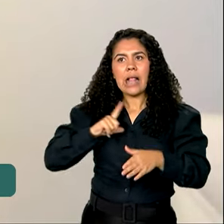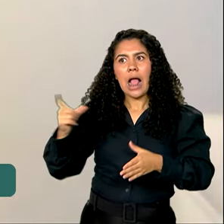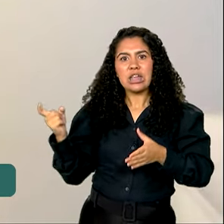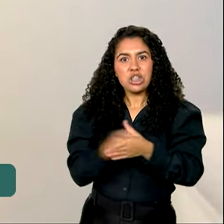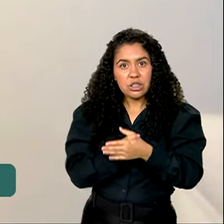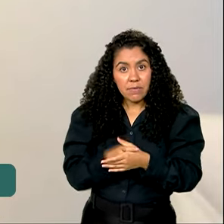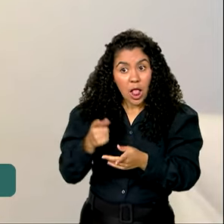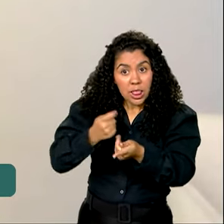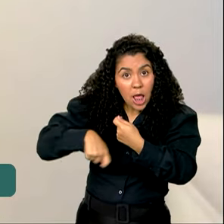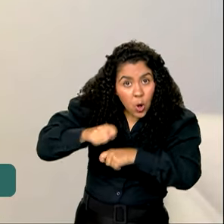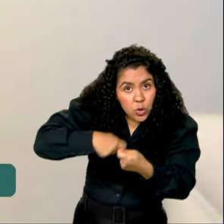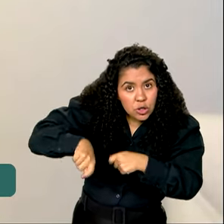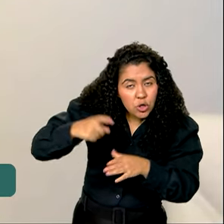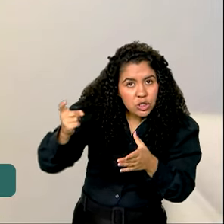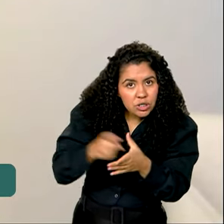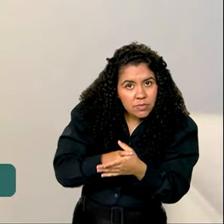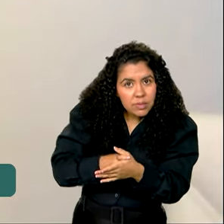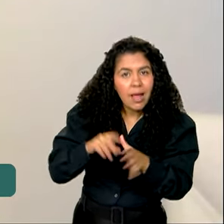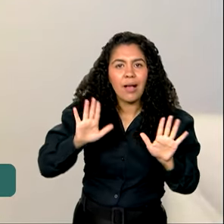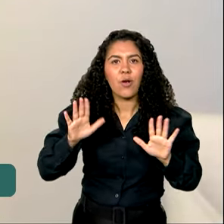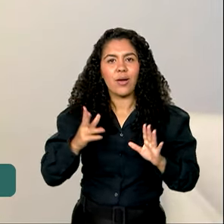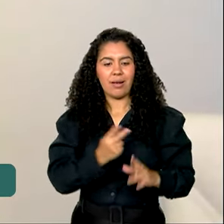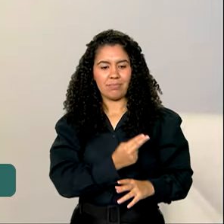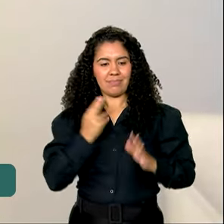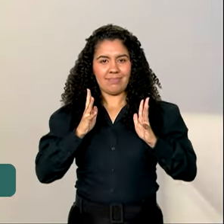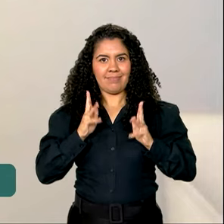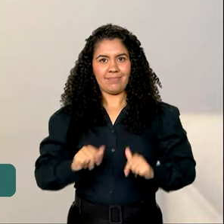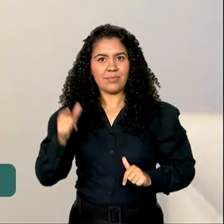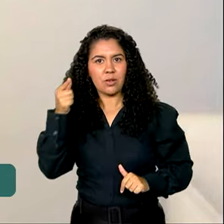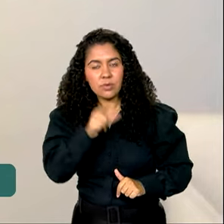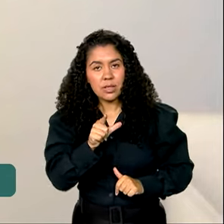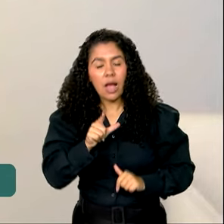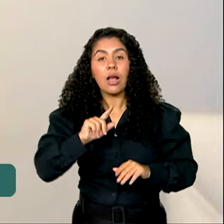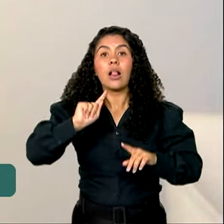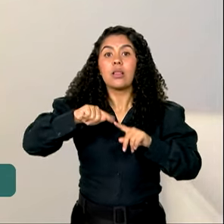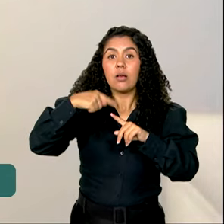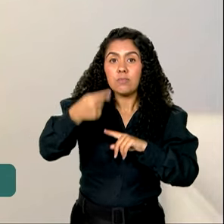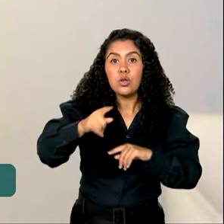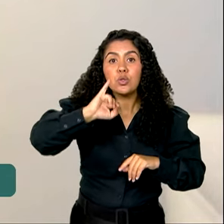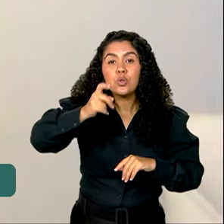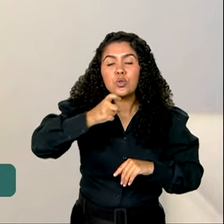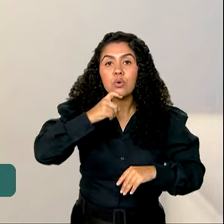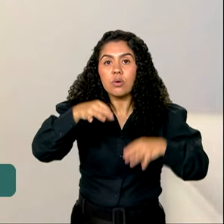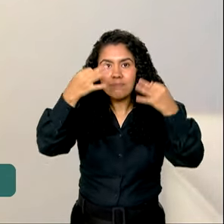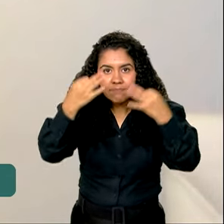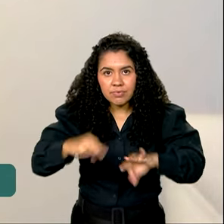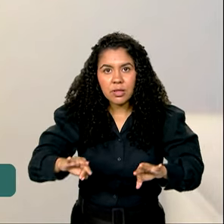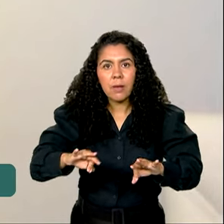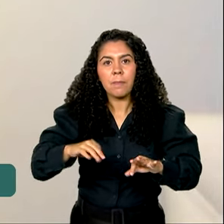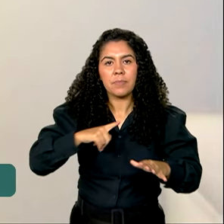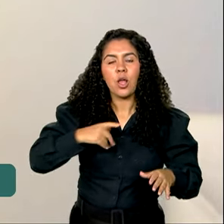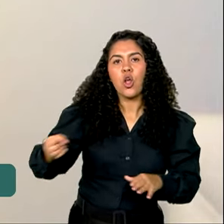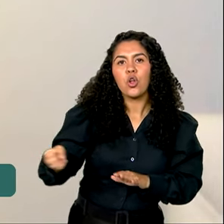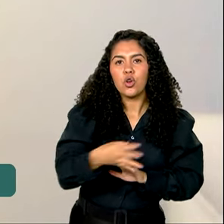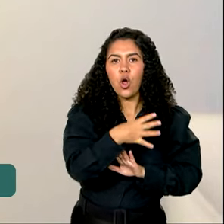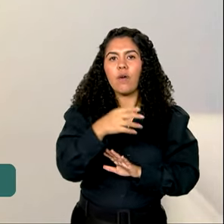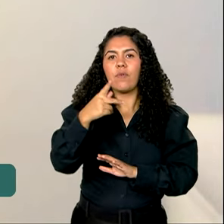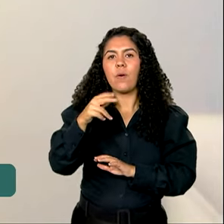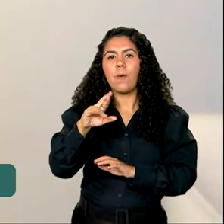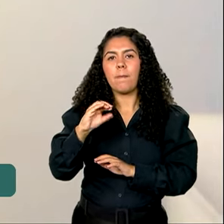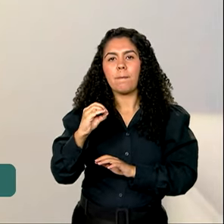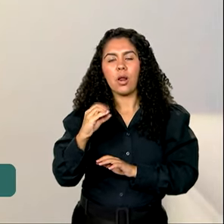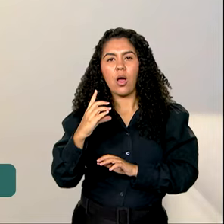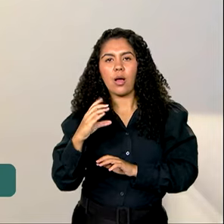dívida dela, deixa de estar inadimplente. Depois, a partir de julho, quando estiver rodando os novos programas com o Procred, acreditando o primeiro passo,